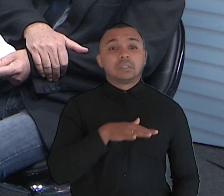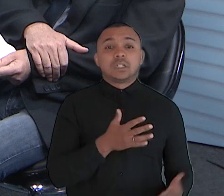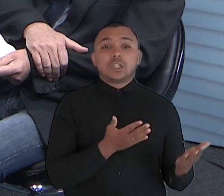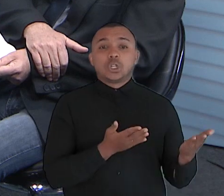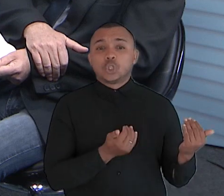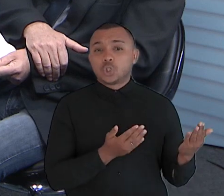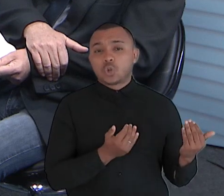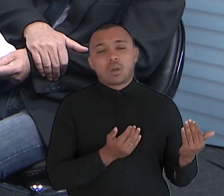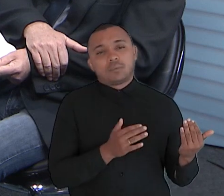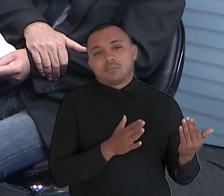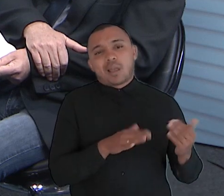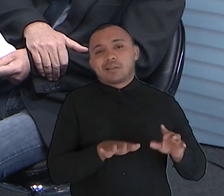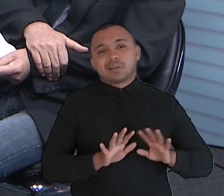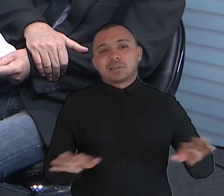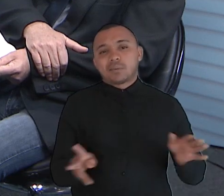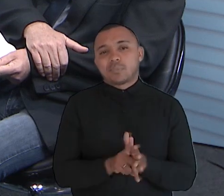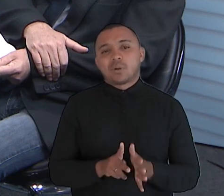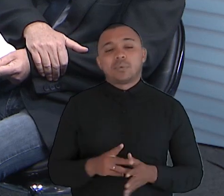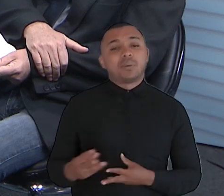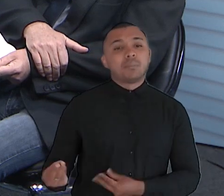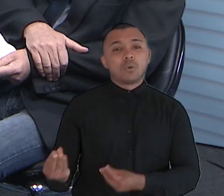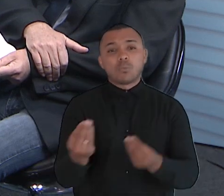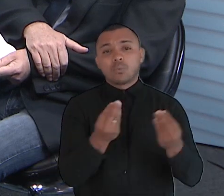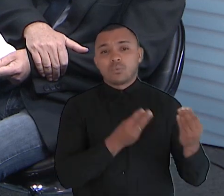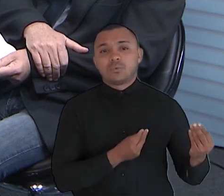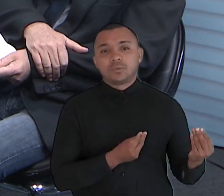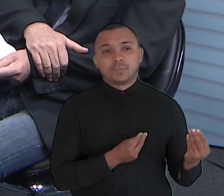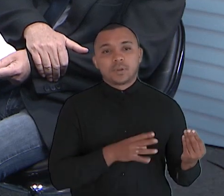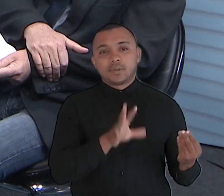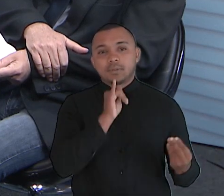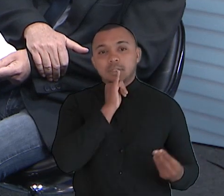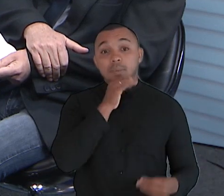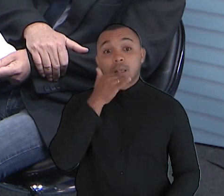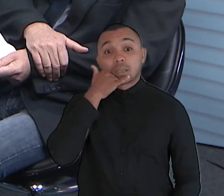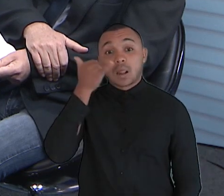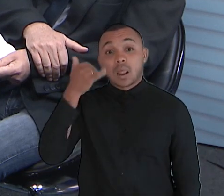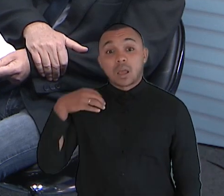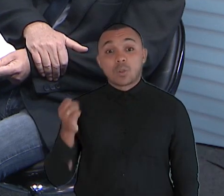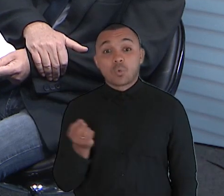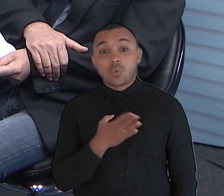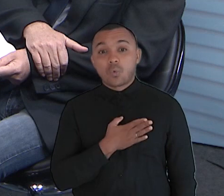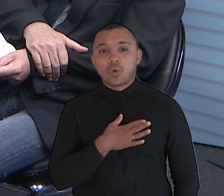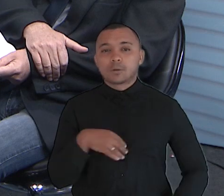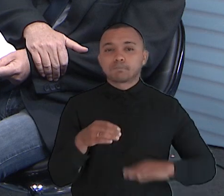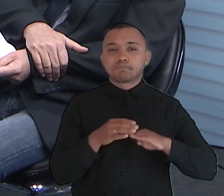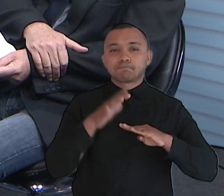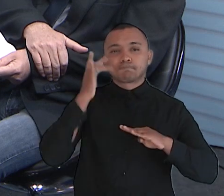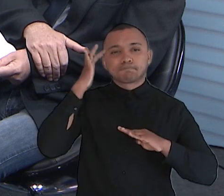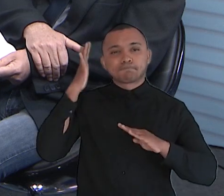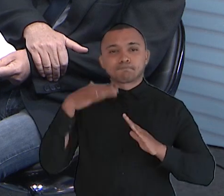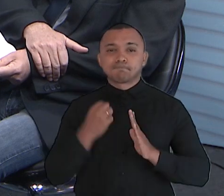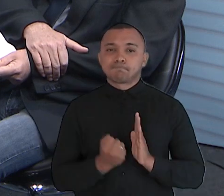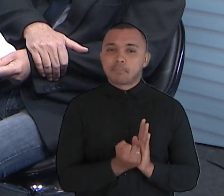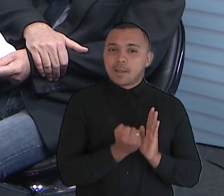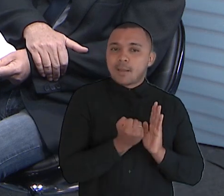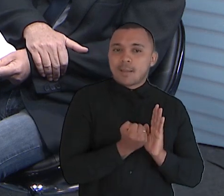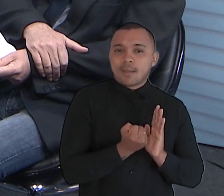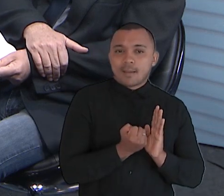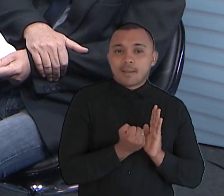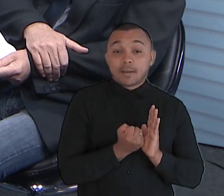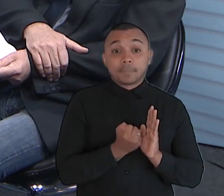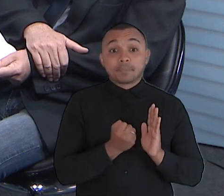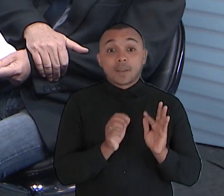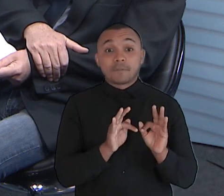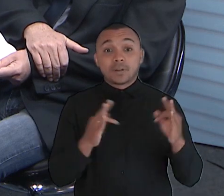é natural que todos tenham, um celular novo, um sapato de marca. E os